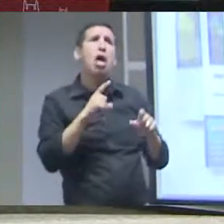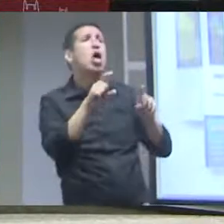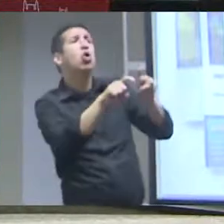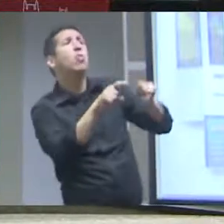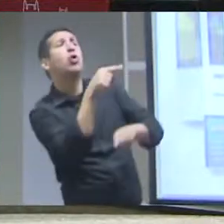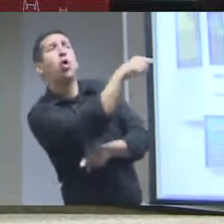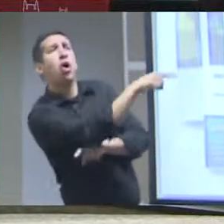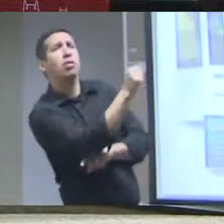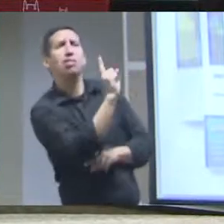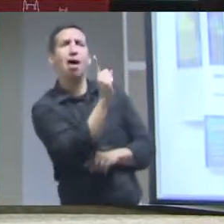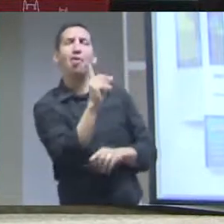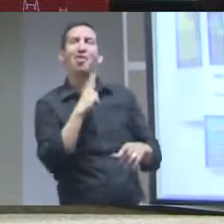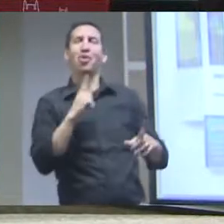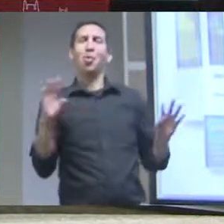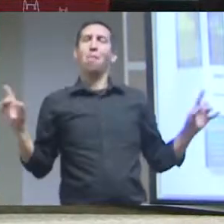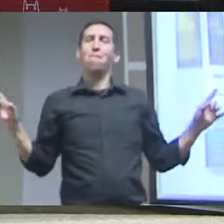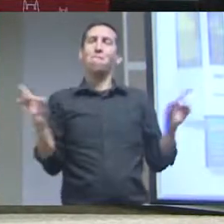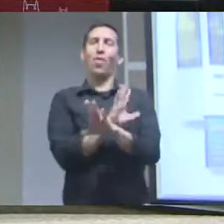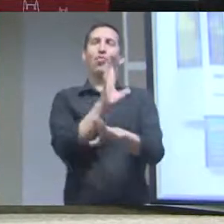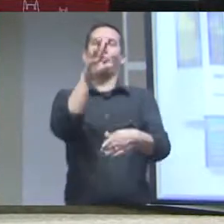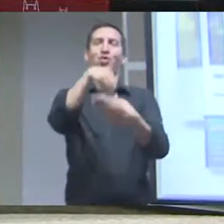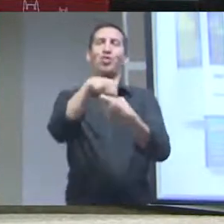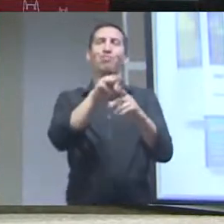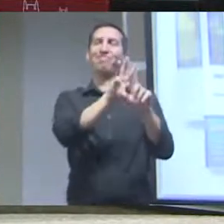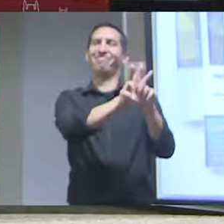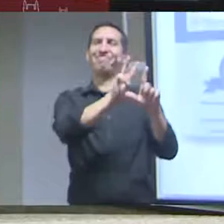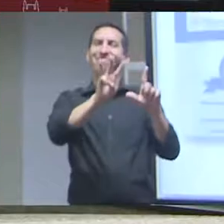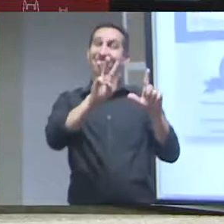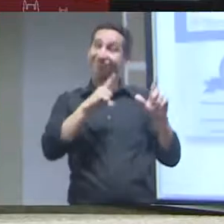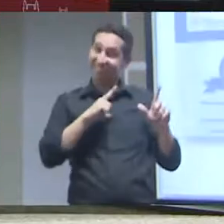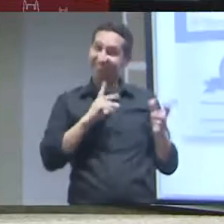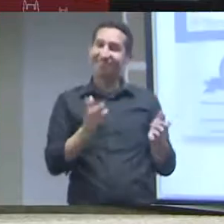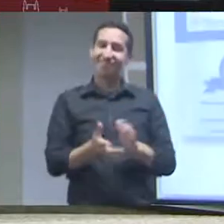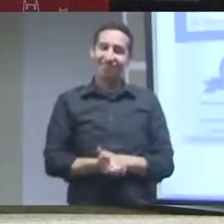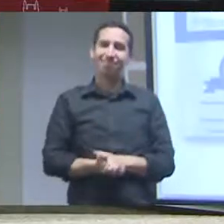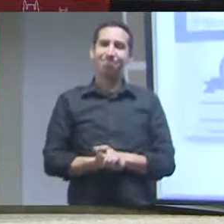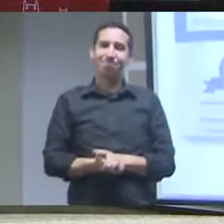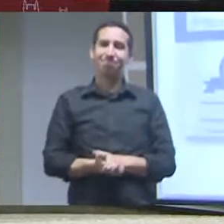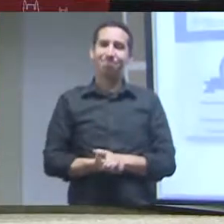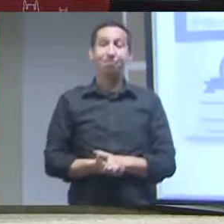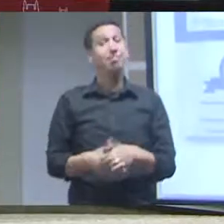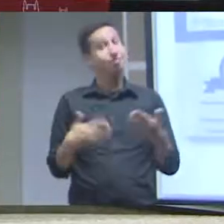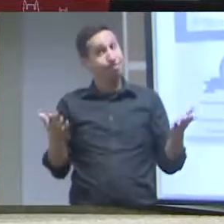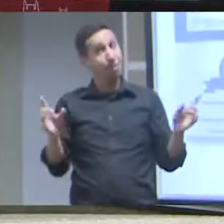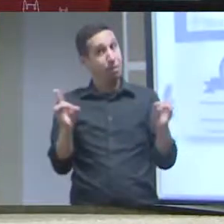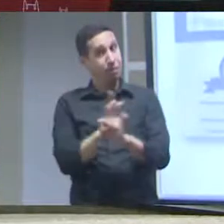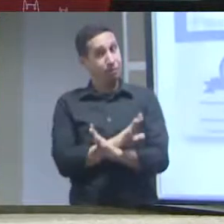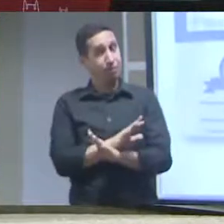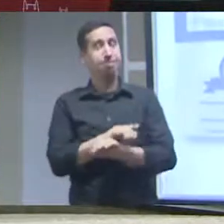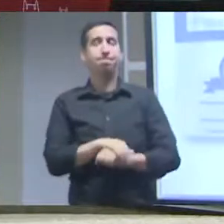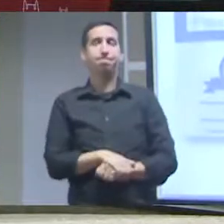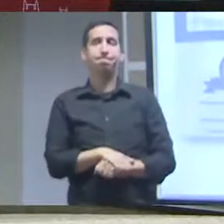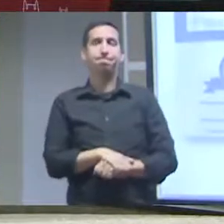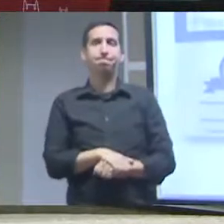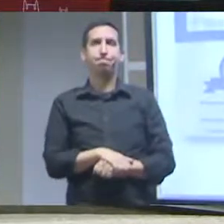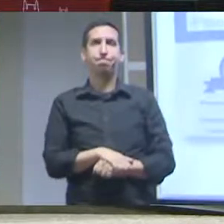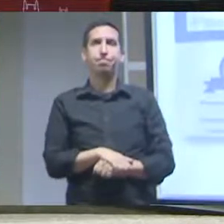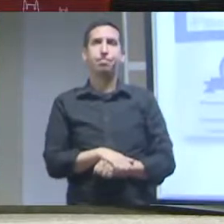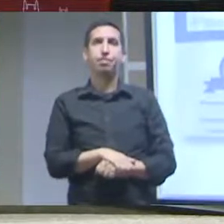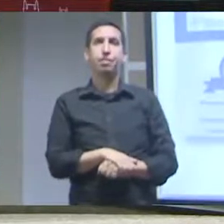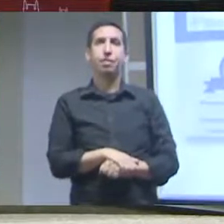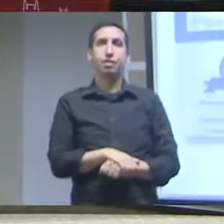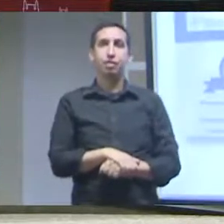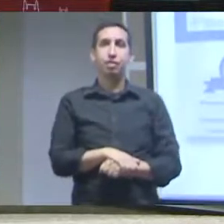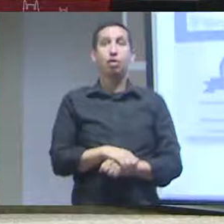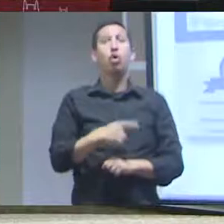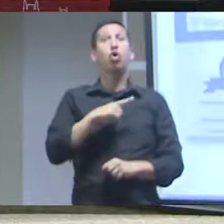foto a comunicação precisa de uma foto de uma planta ameaçada de extinção isso agora não está mais tem que estar no computador de não